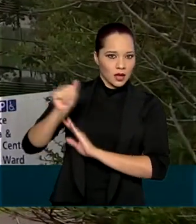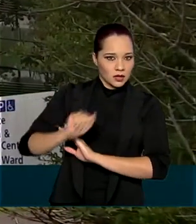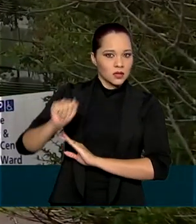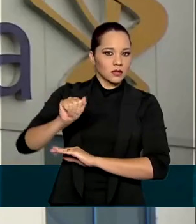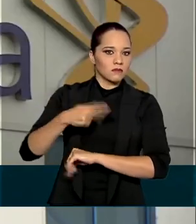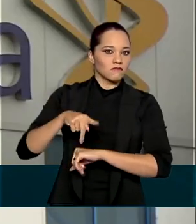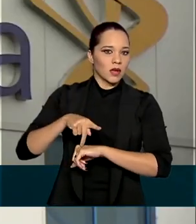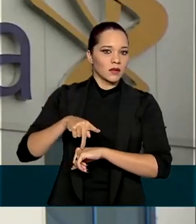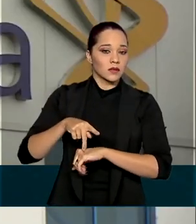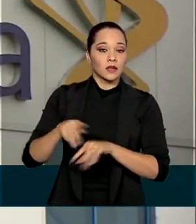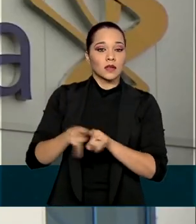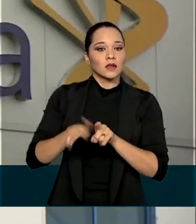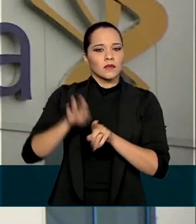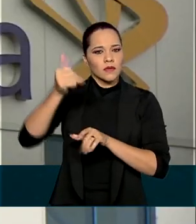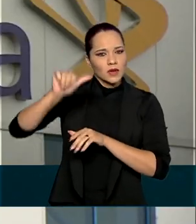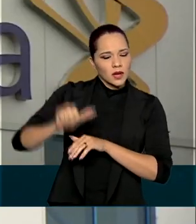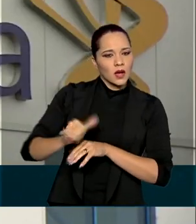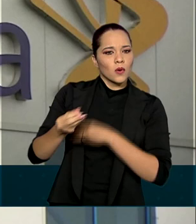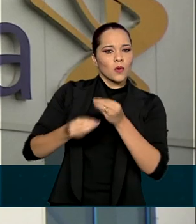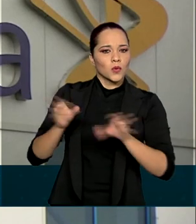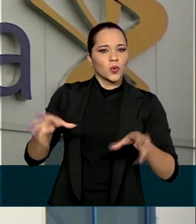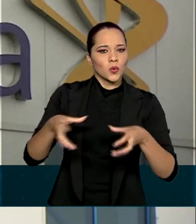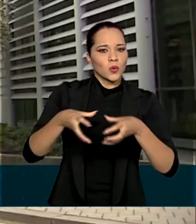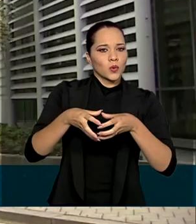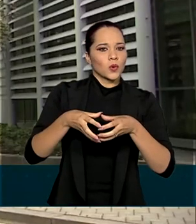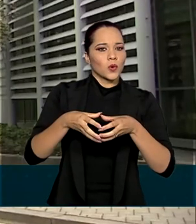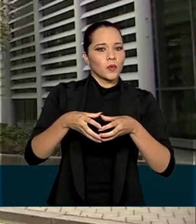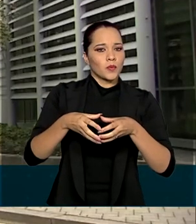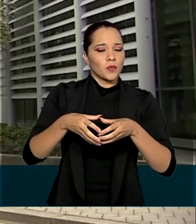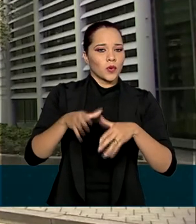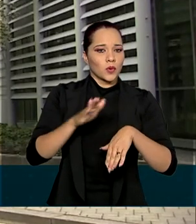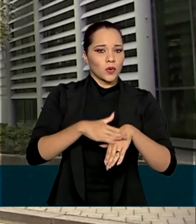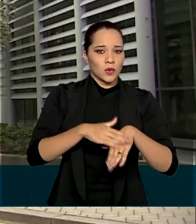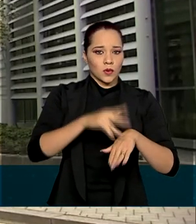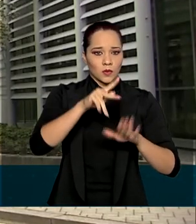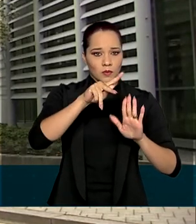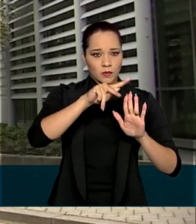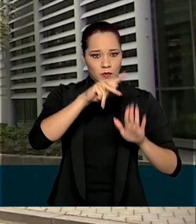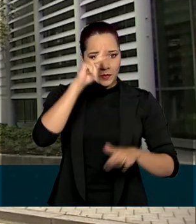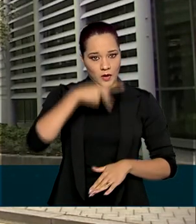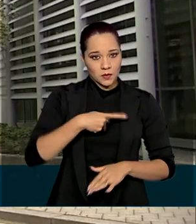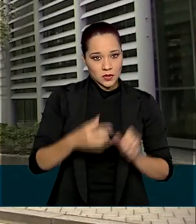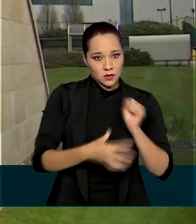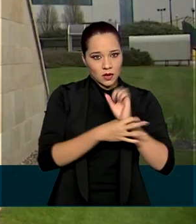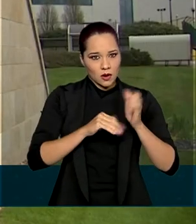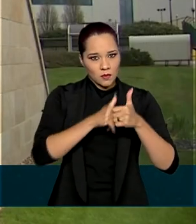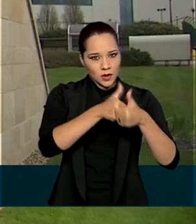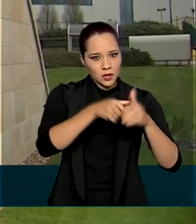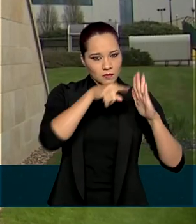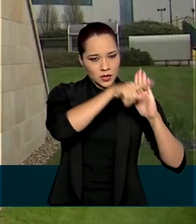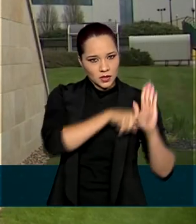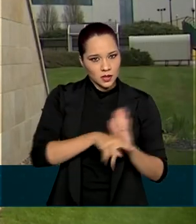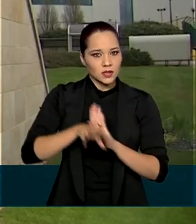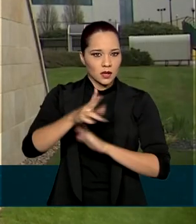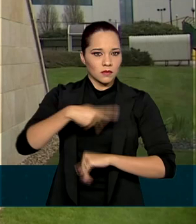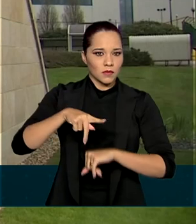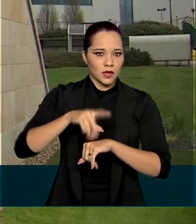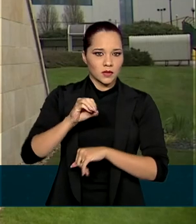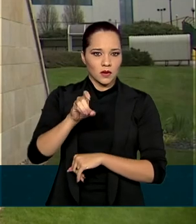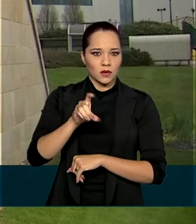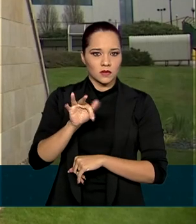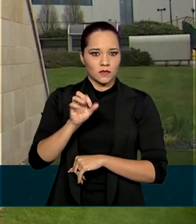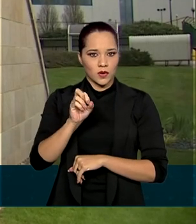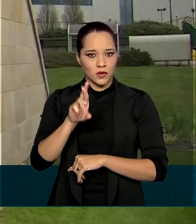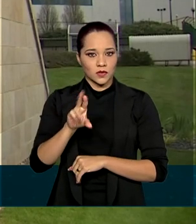inglesa e também vai avaliar os dados do Comitê Independente de Segurança, que está acompanhando as pesquisas da vacina de Oxford.